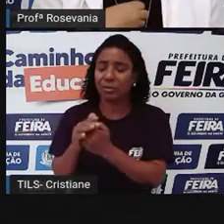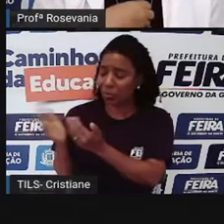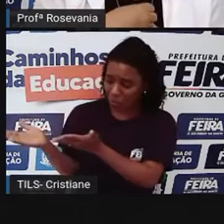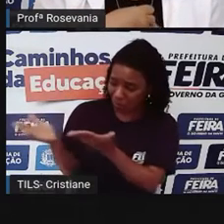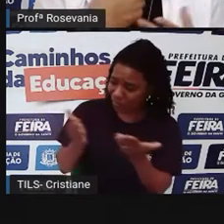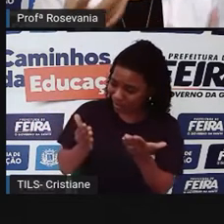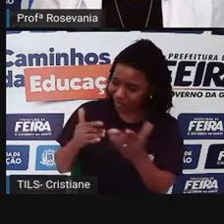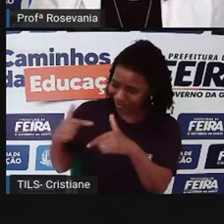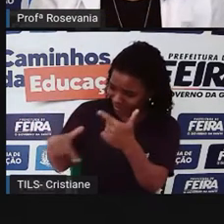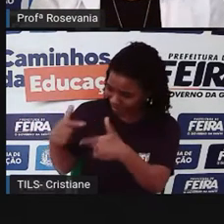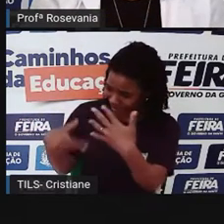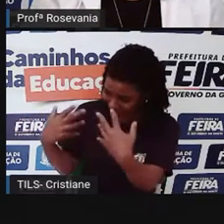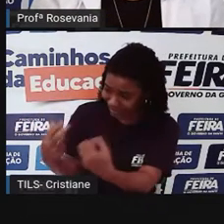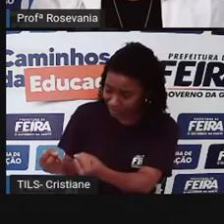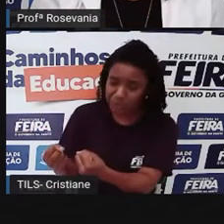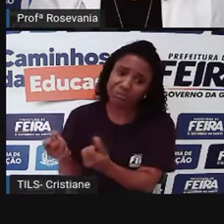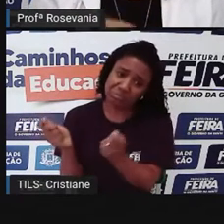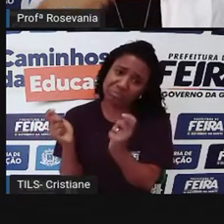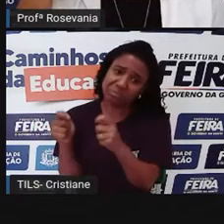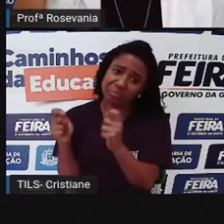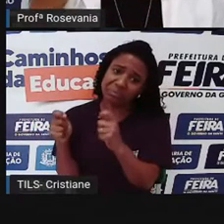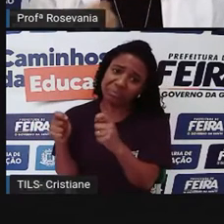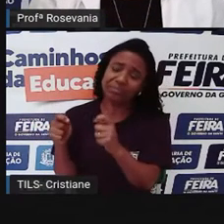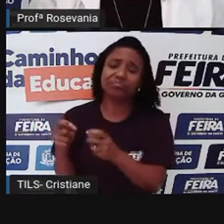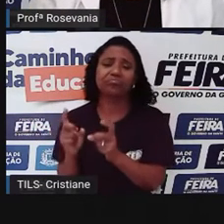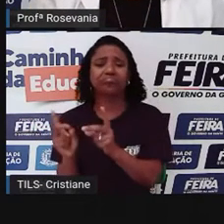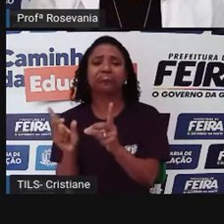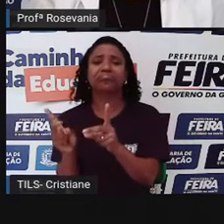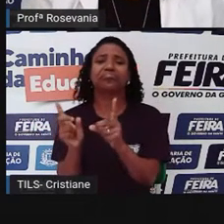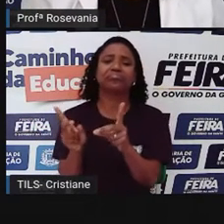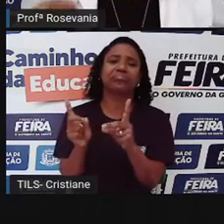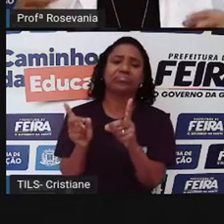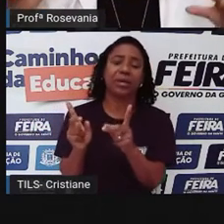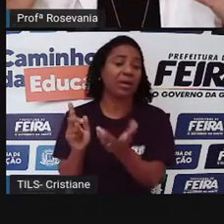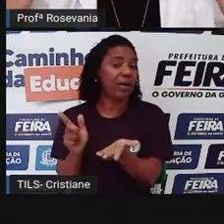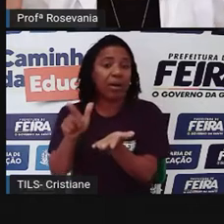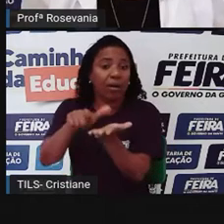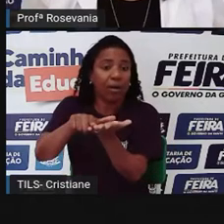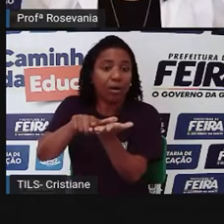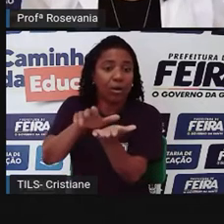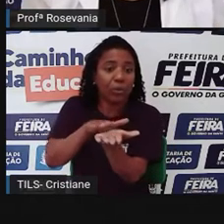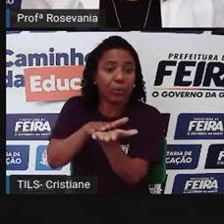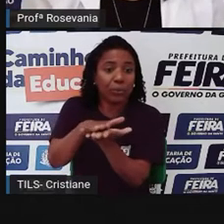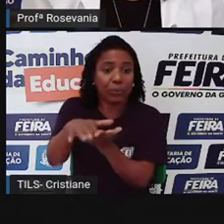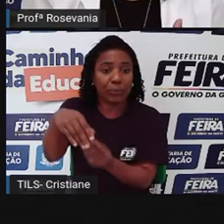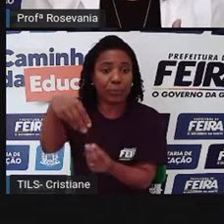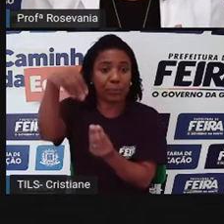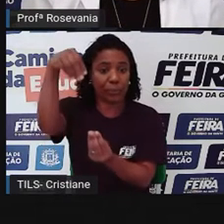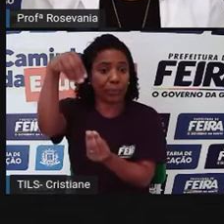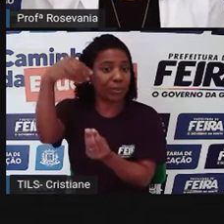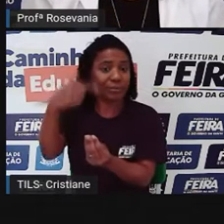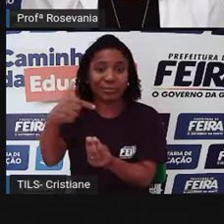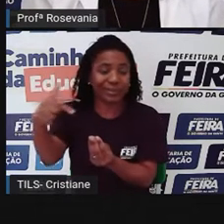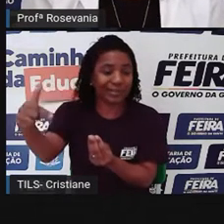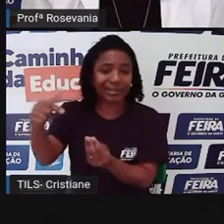poder emitir notas fiscais, sem pagar imposto, sem você pagar, às vezes,